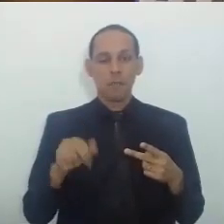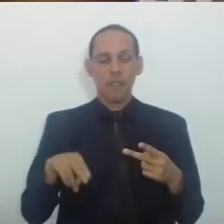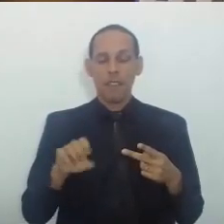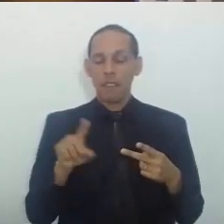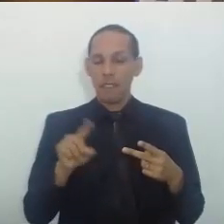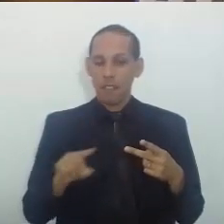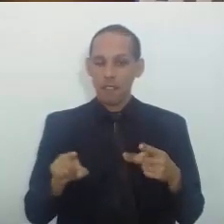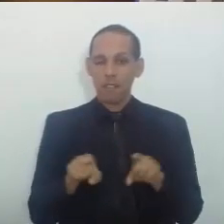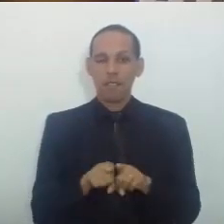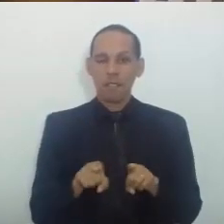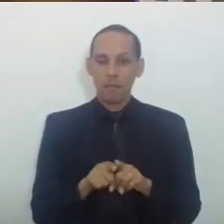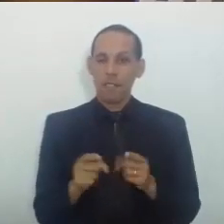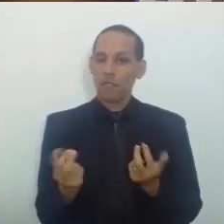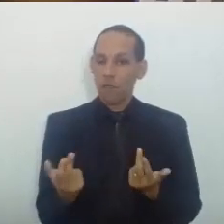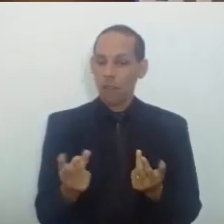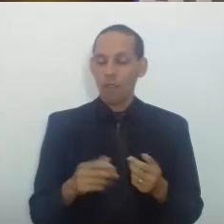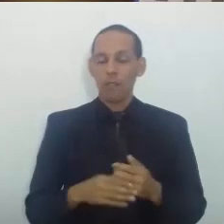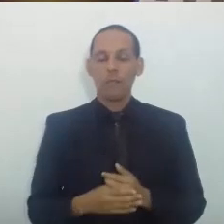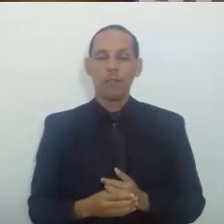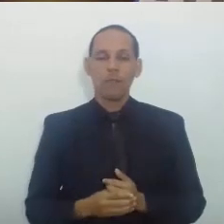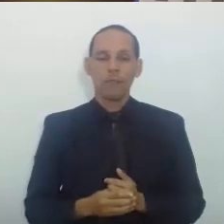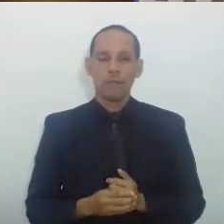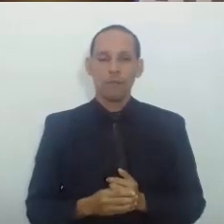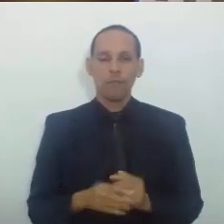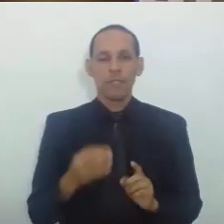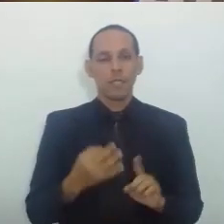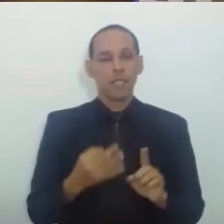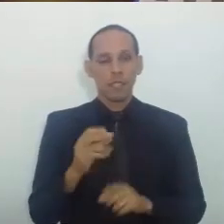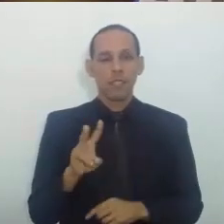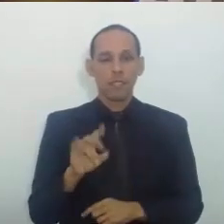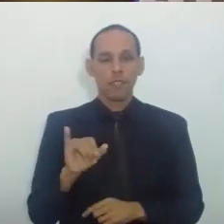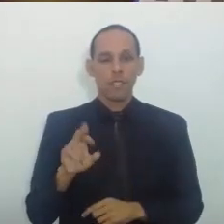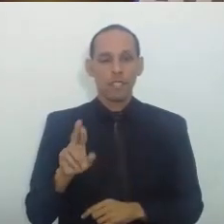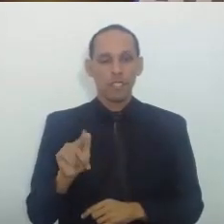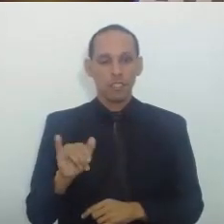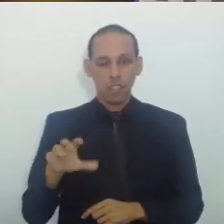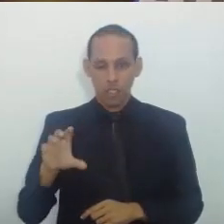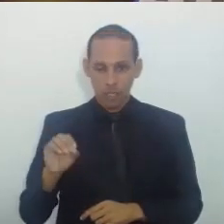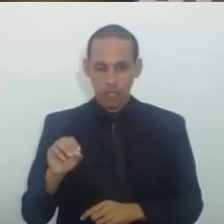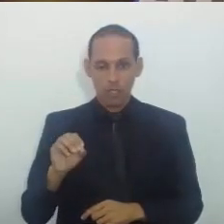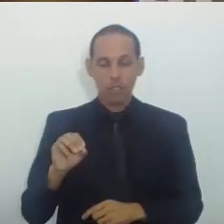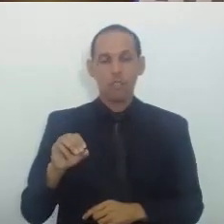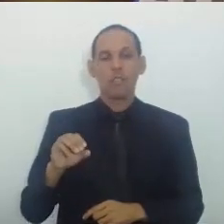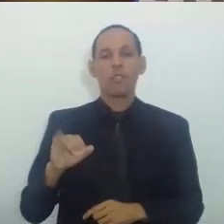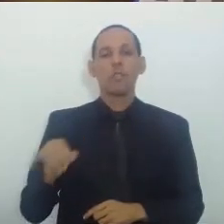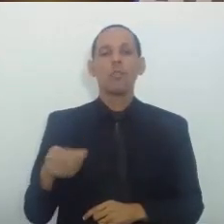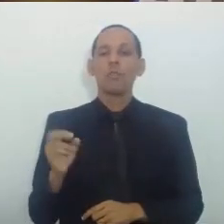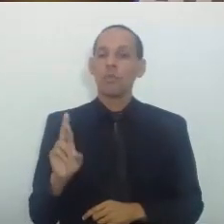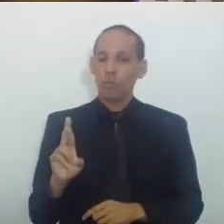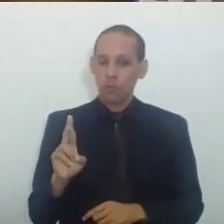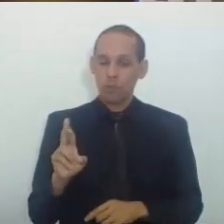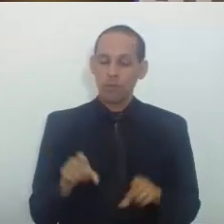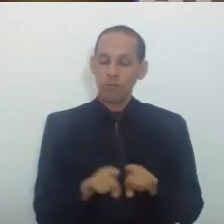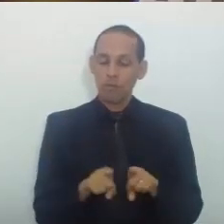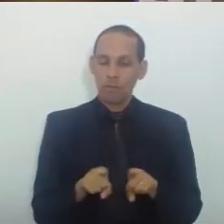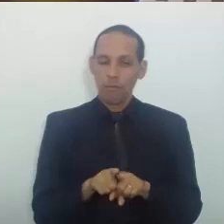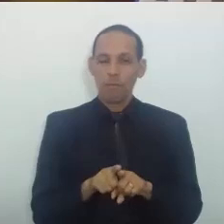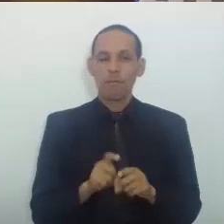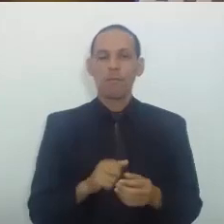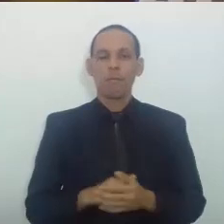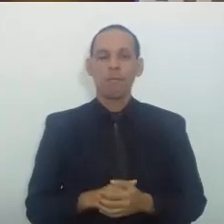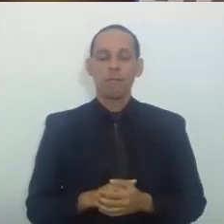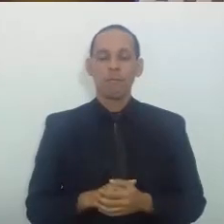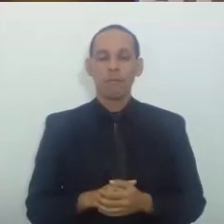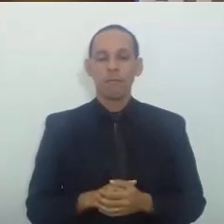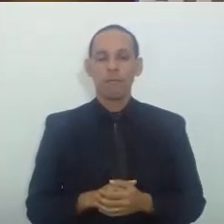entendimento Desmarrador Vigílio Macedo Júnior Também com esse Mesmo entendimento E